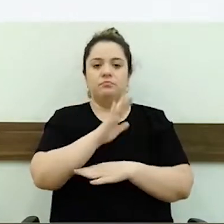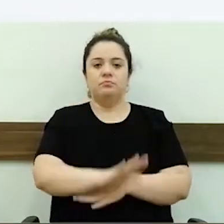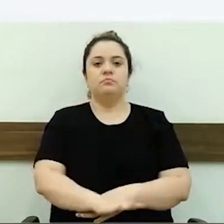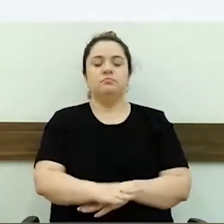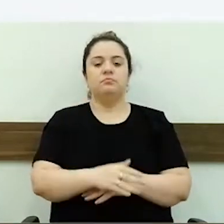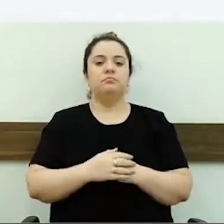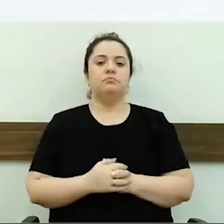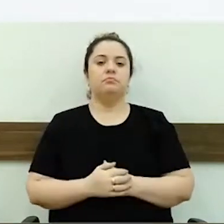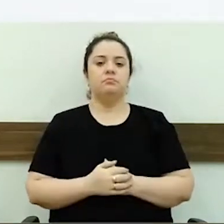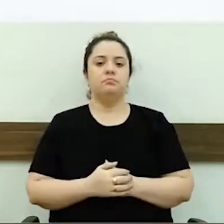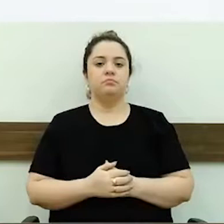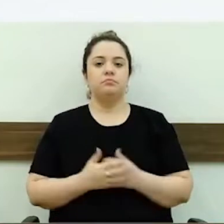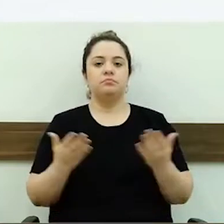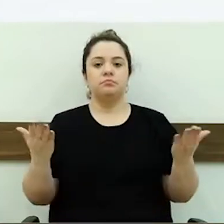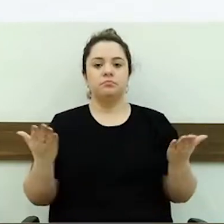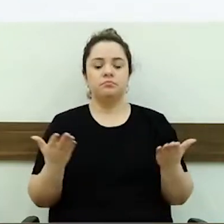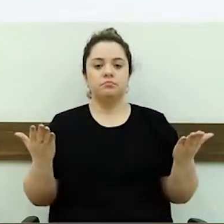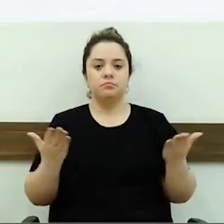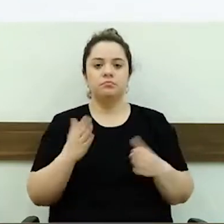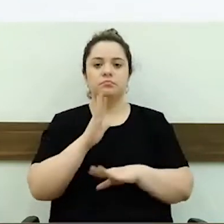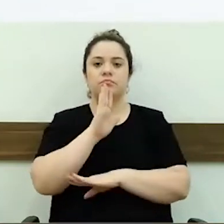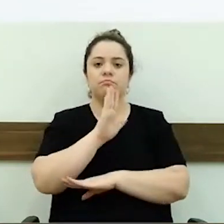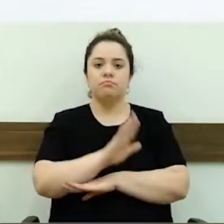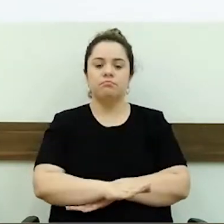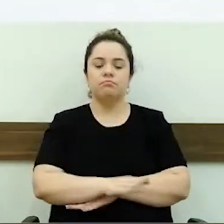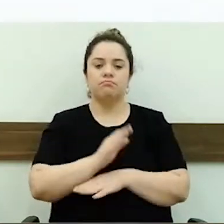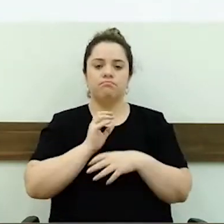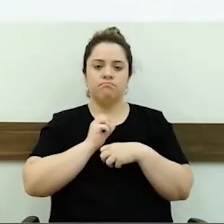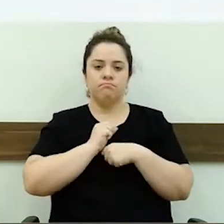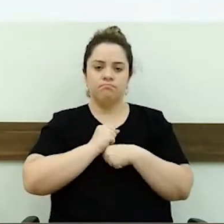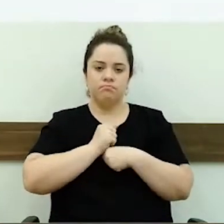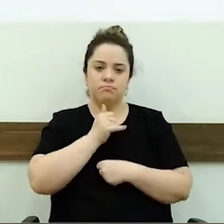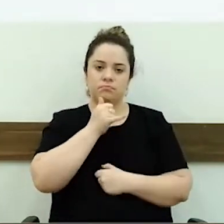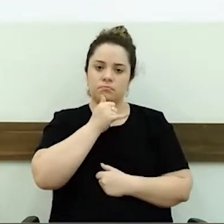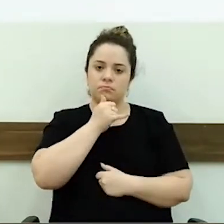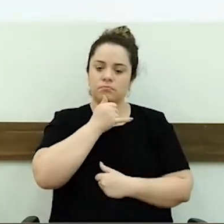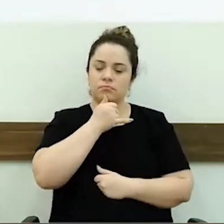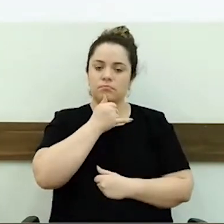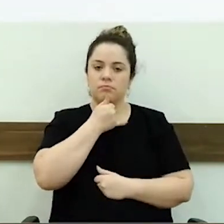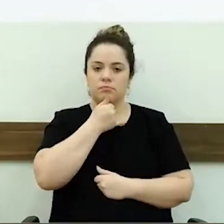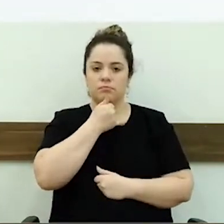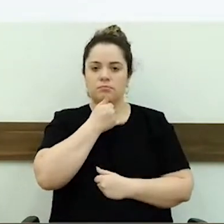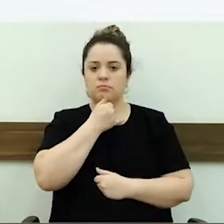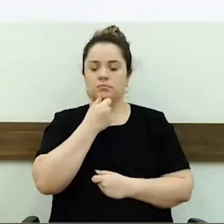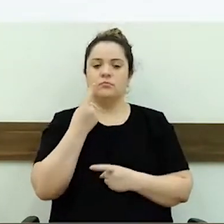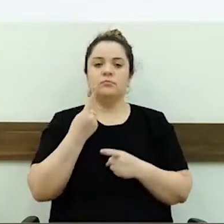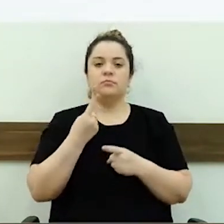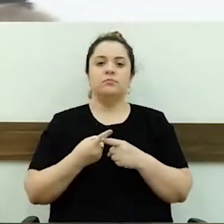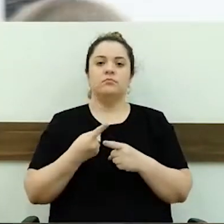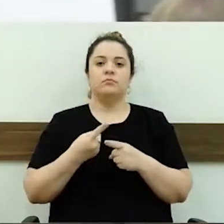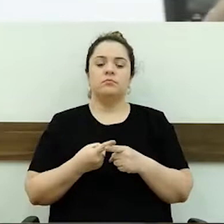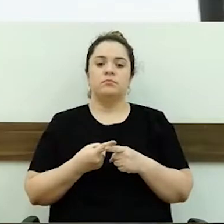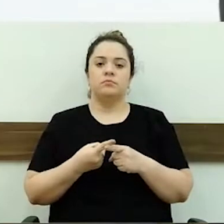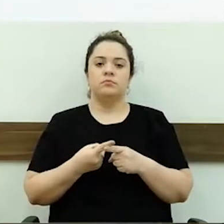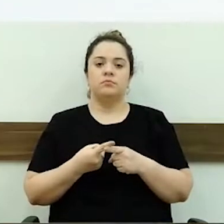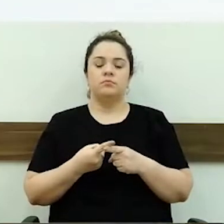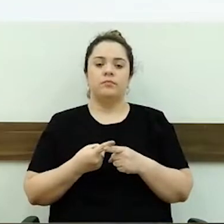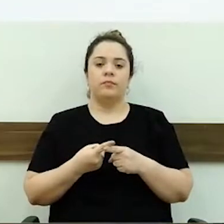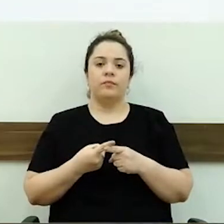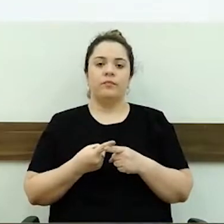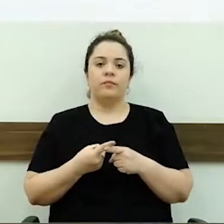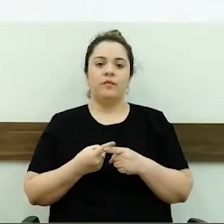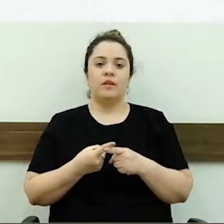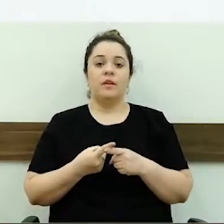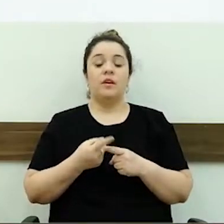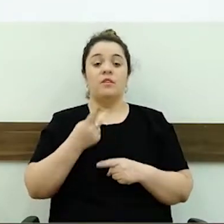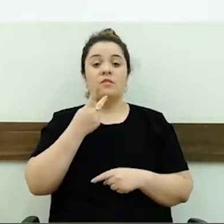A tarde de hoje me deixou muito chateada e muito triste, porque, falando do